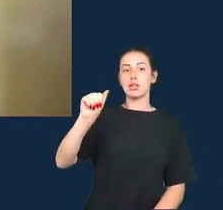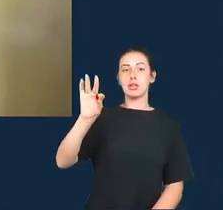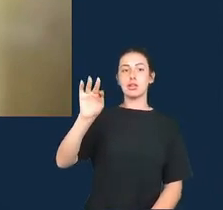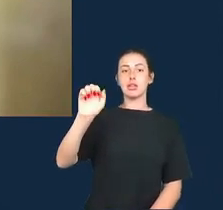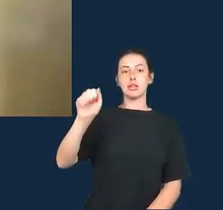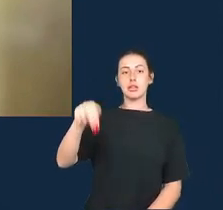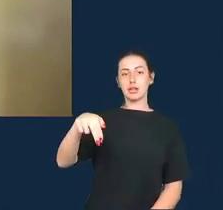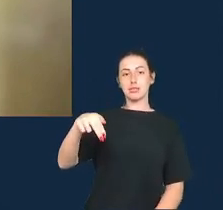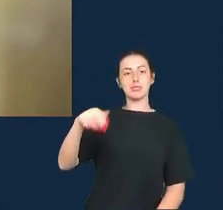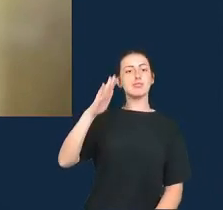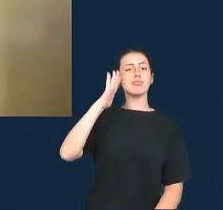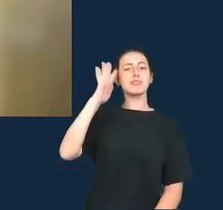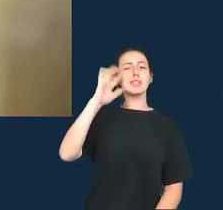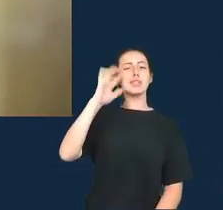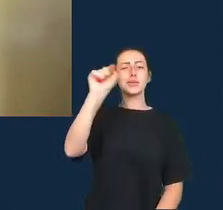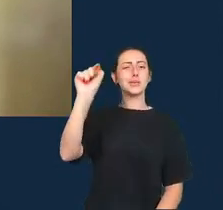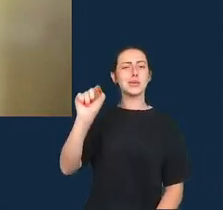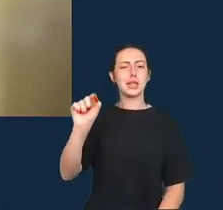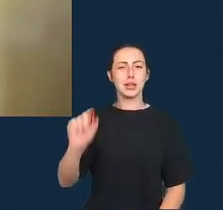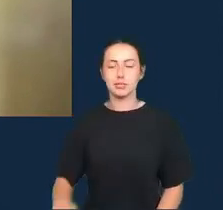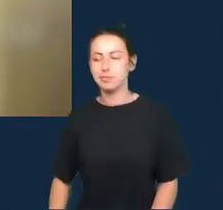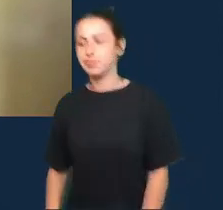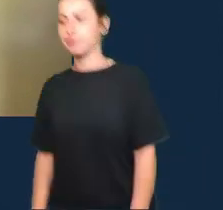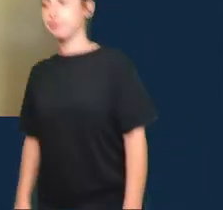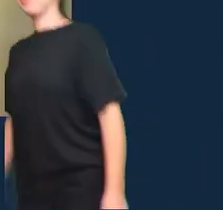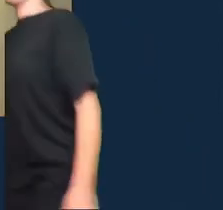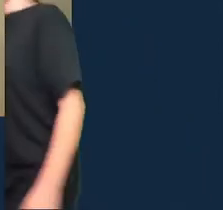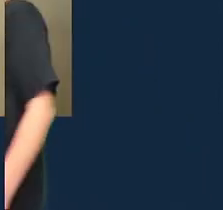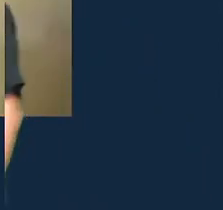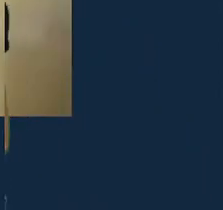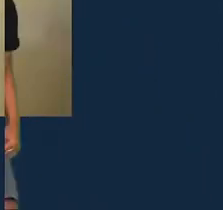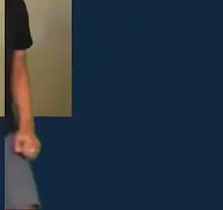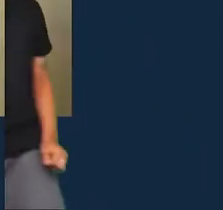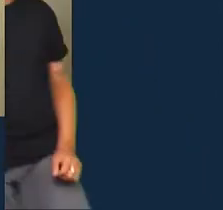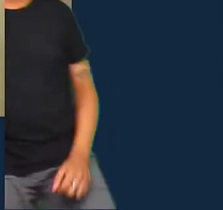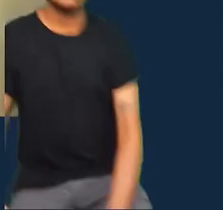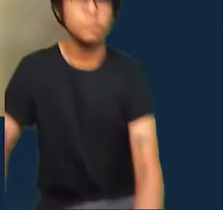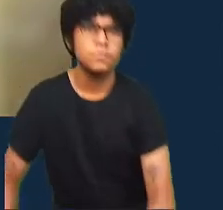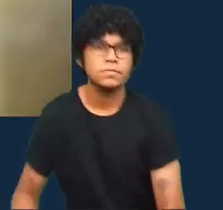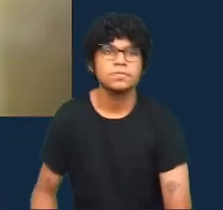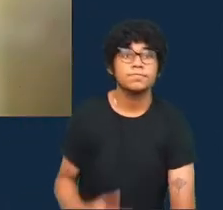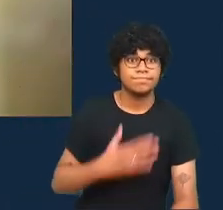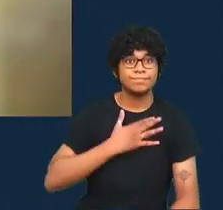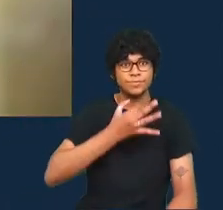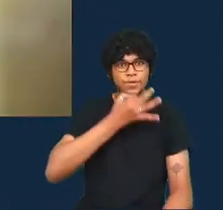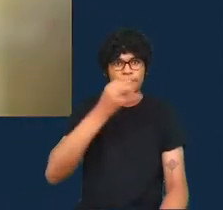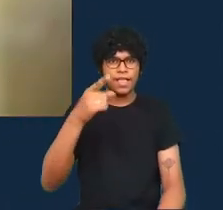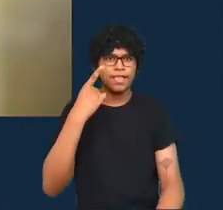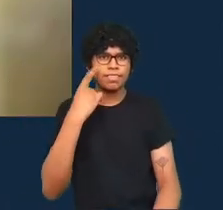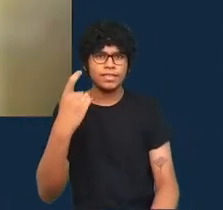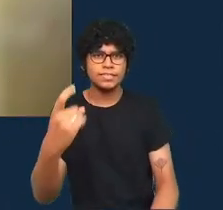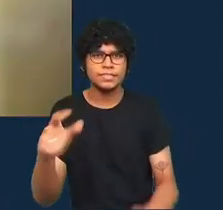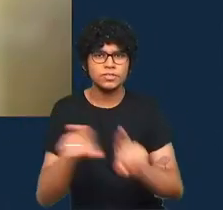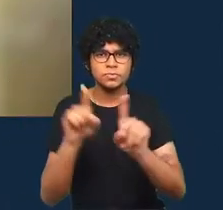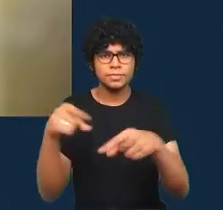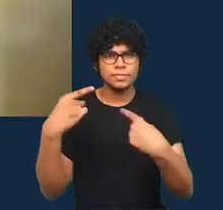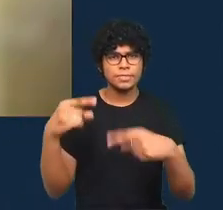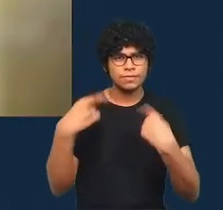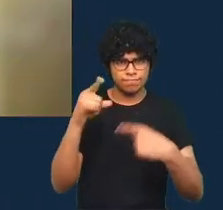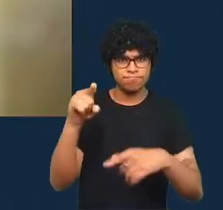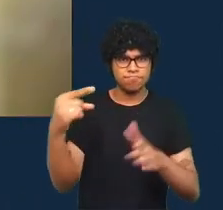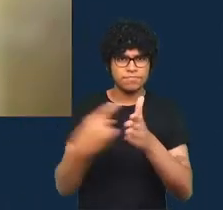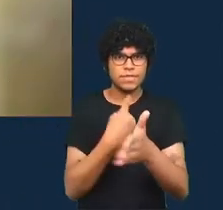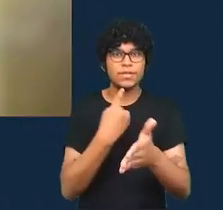eu acho que é muito interessante e desafiador essa pergunta eu acho que às vezes